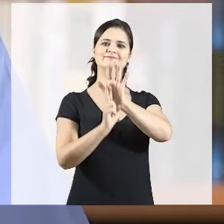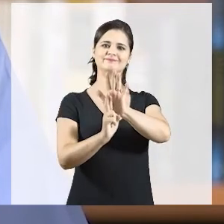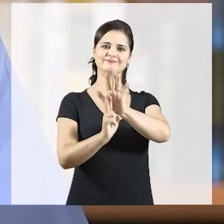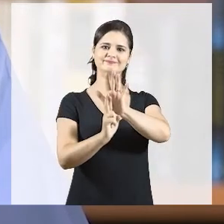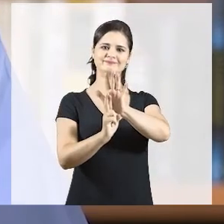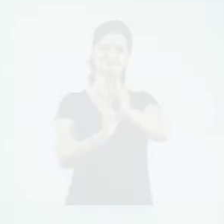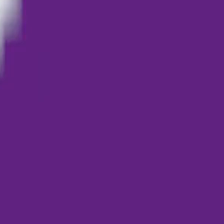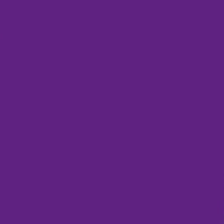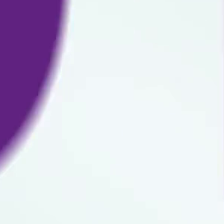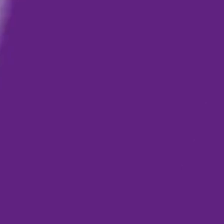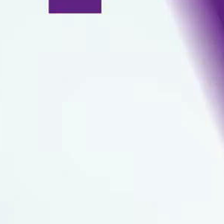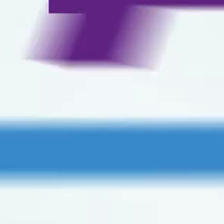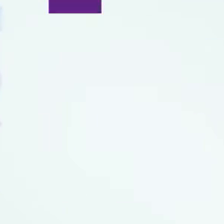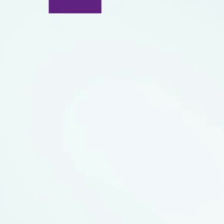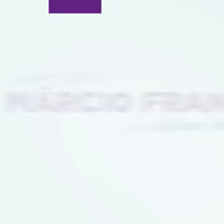sua voz do Senado.